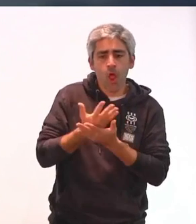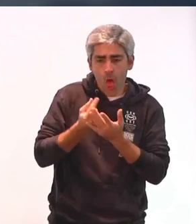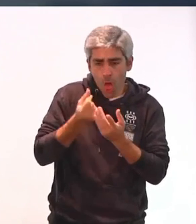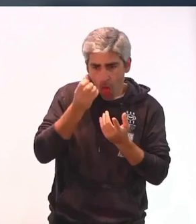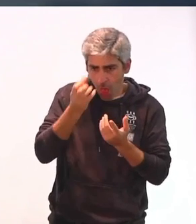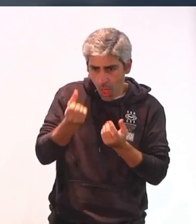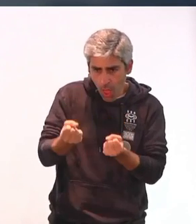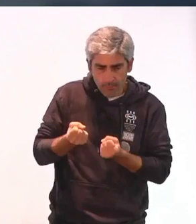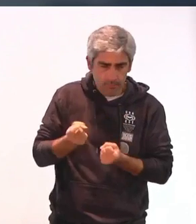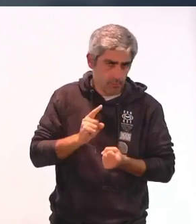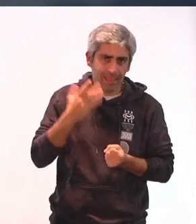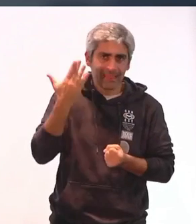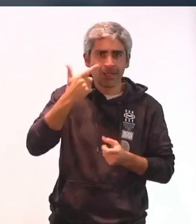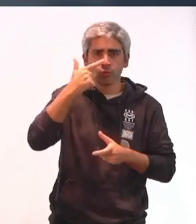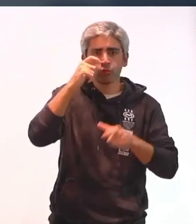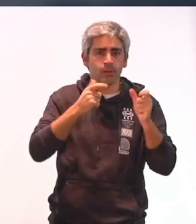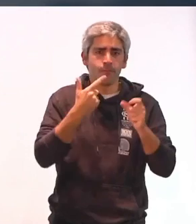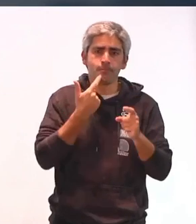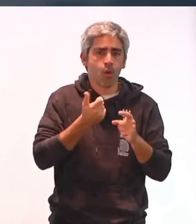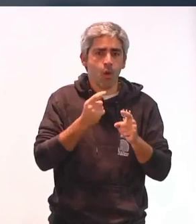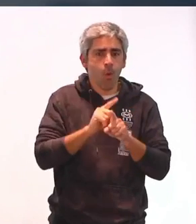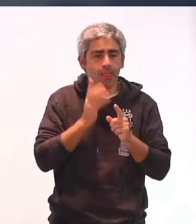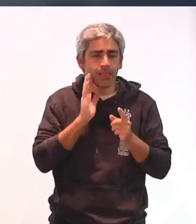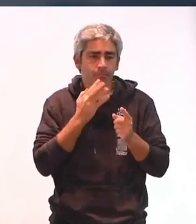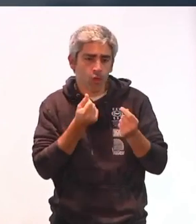porque direitos humanos não se medem em euros, e têm de ser para todos.